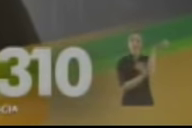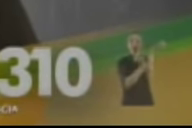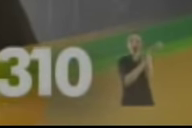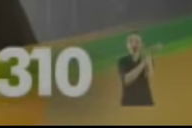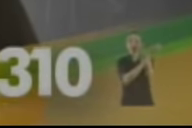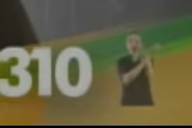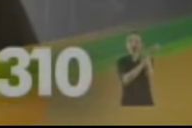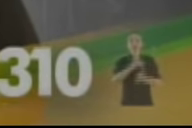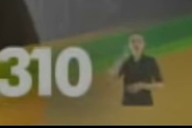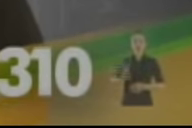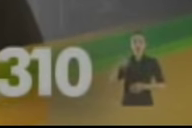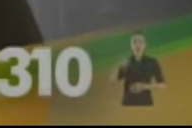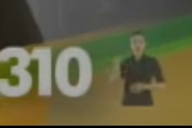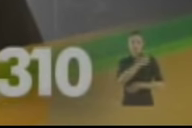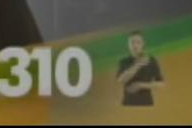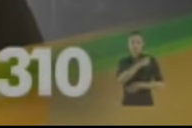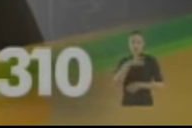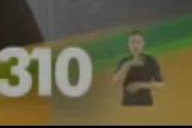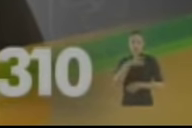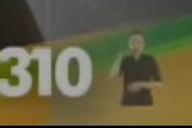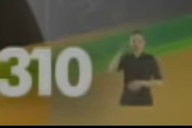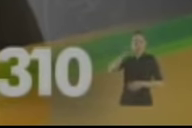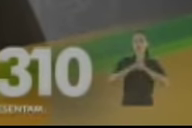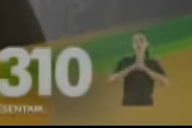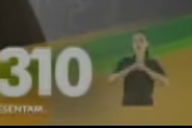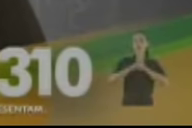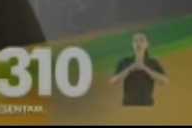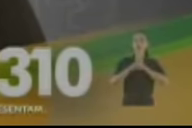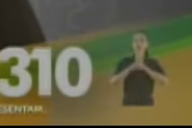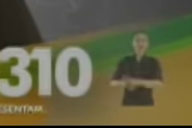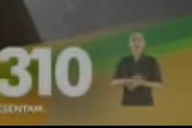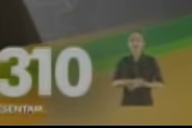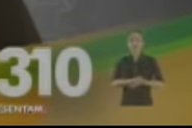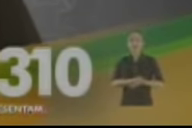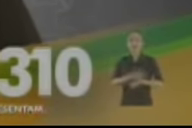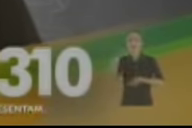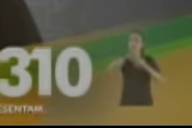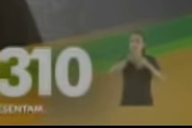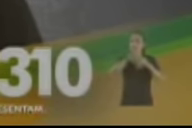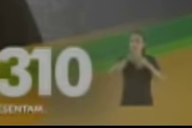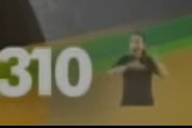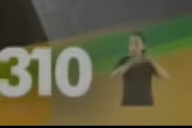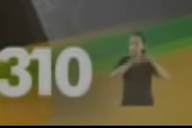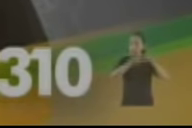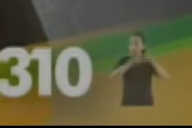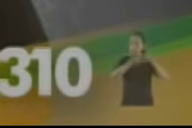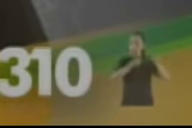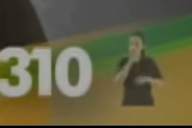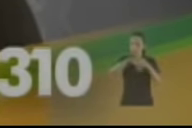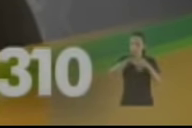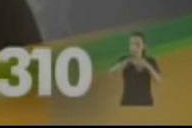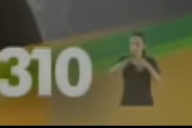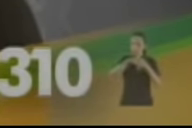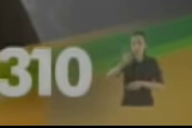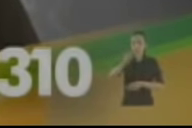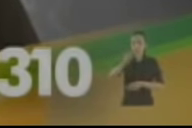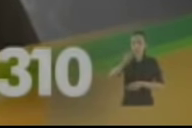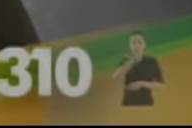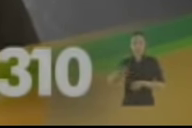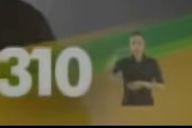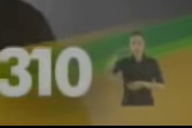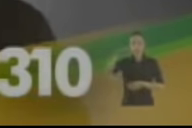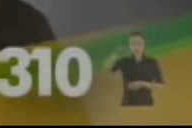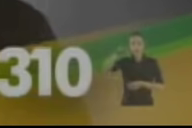democracia e a retomada de nossos direitos, destruídos por deputados que não nos representam. Seu voto pode mudar o Brasil.